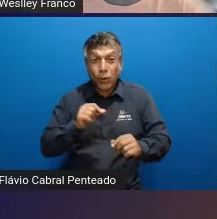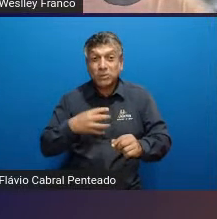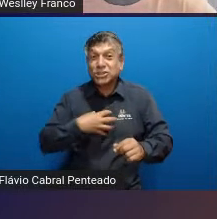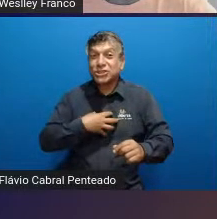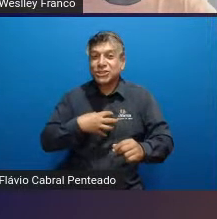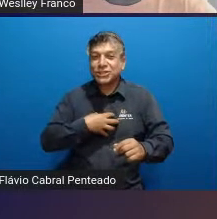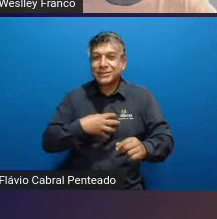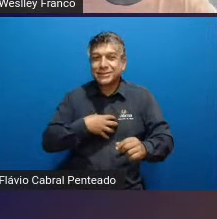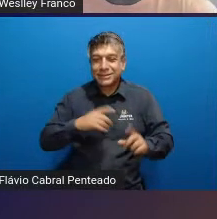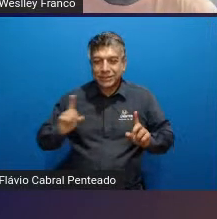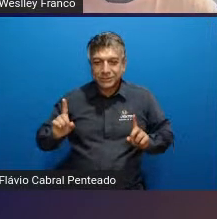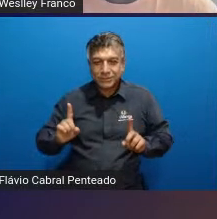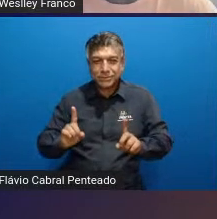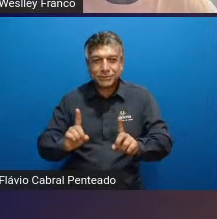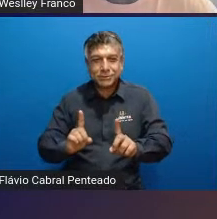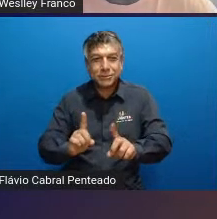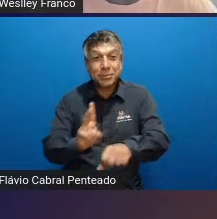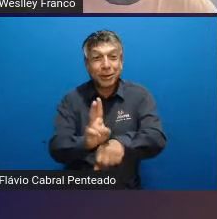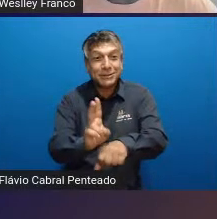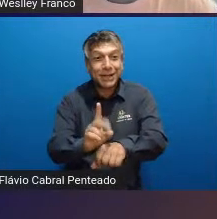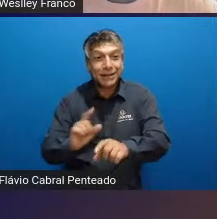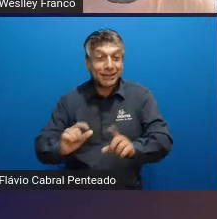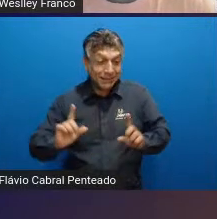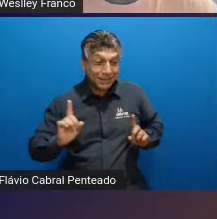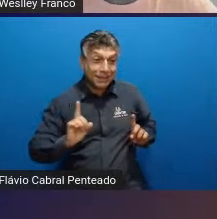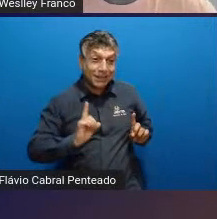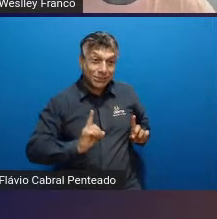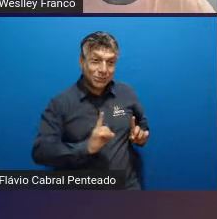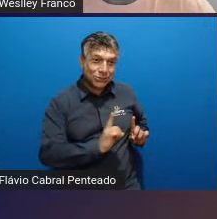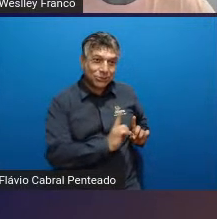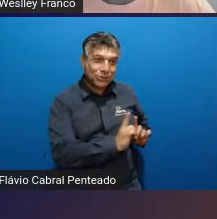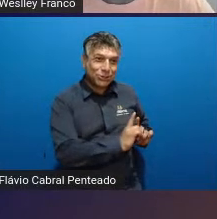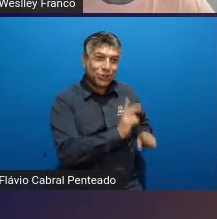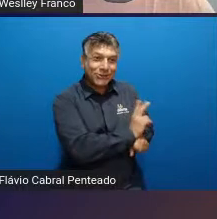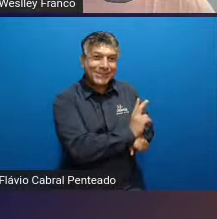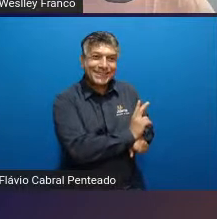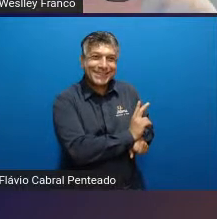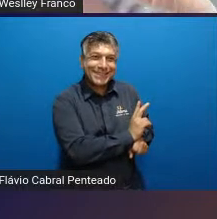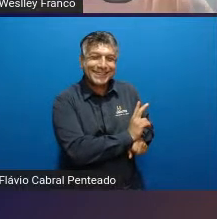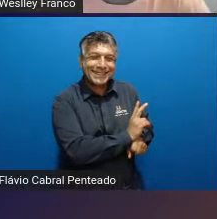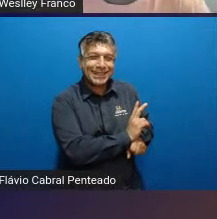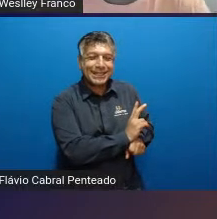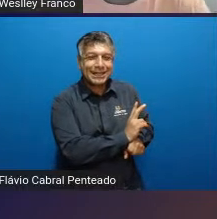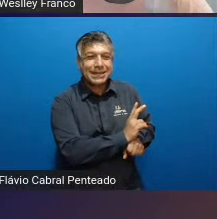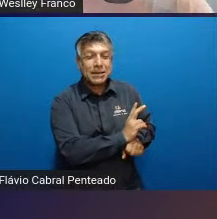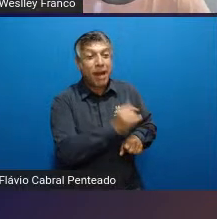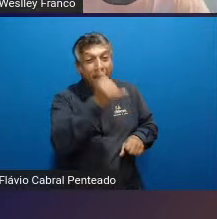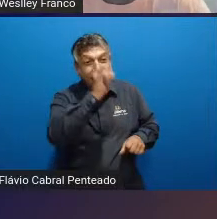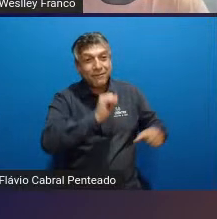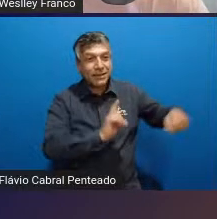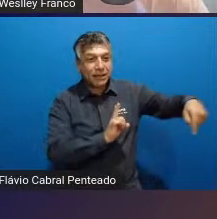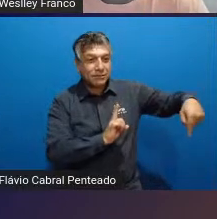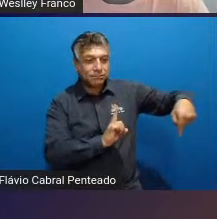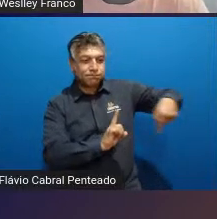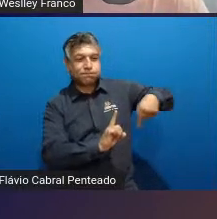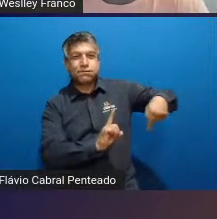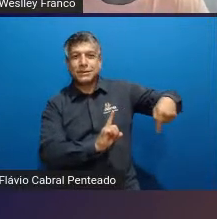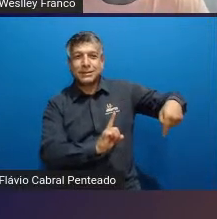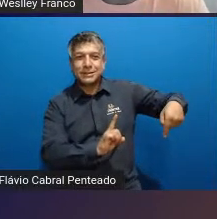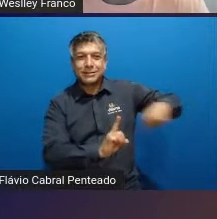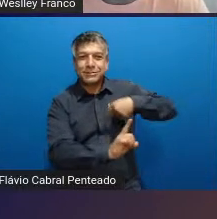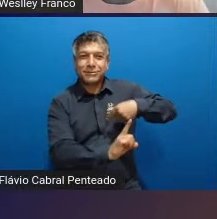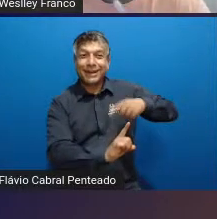e com isso também o zagueiro da esquerda ele vem fechando também fazendo todo esse balanço defensivo